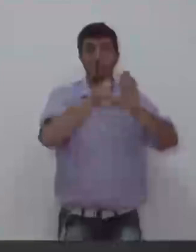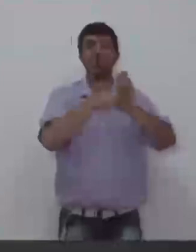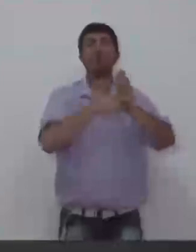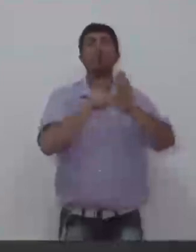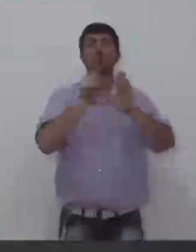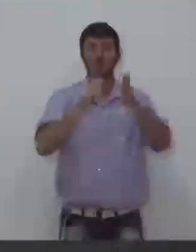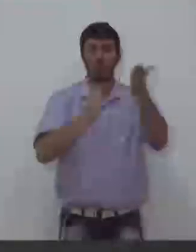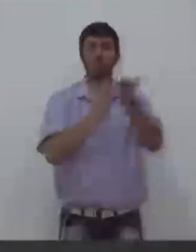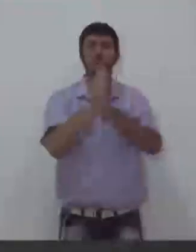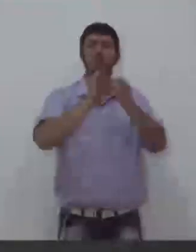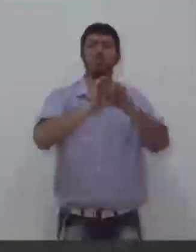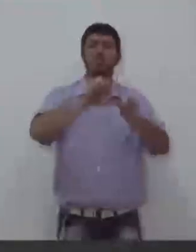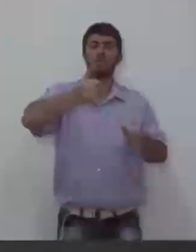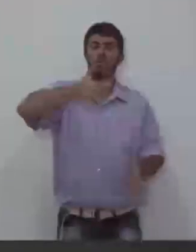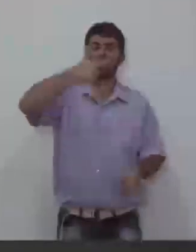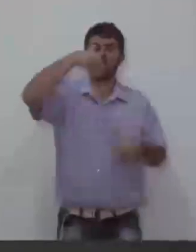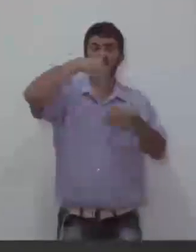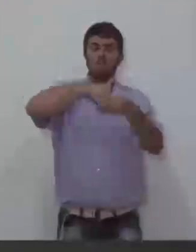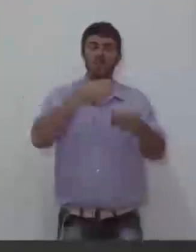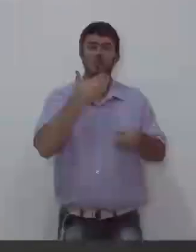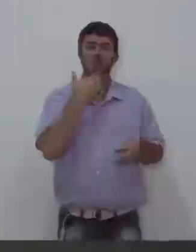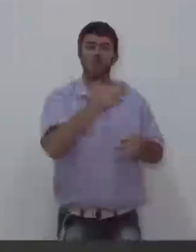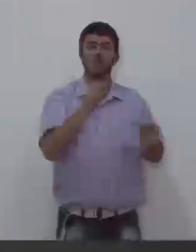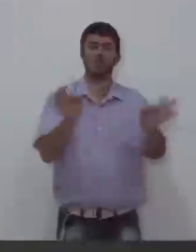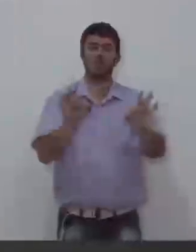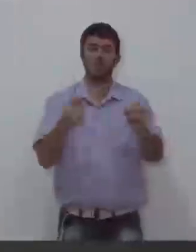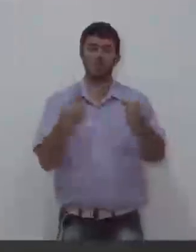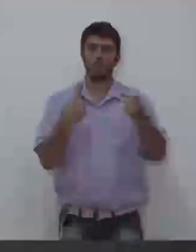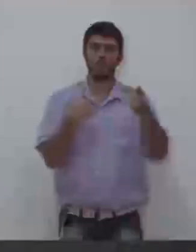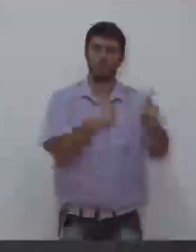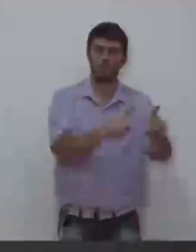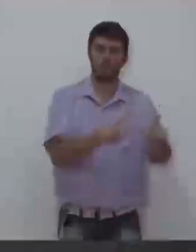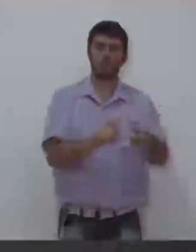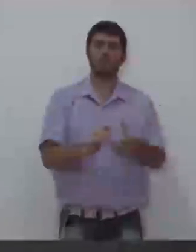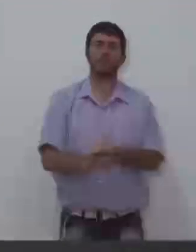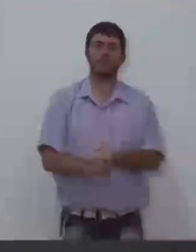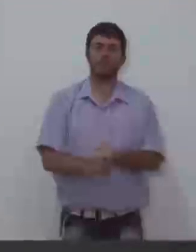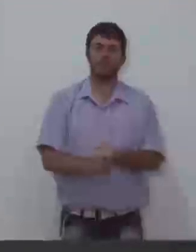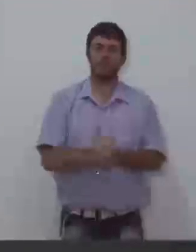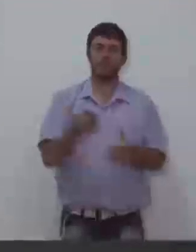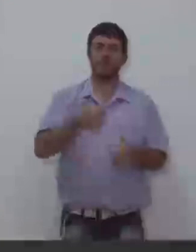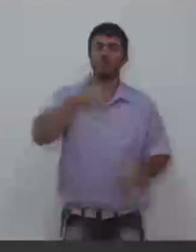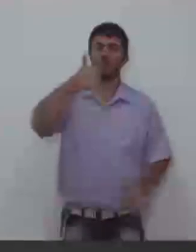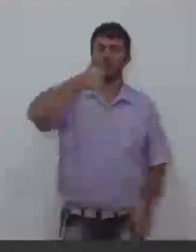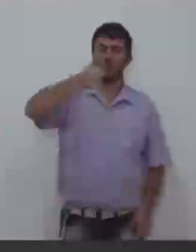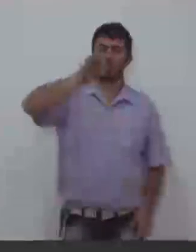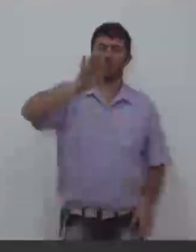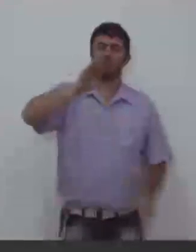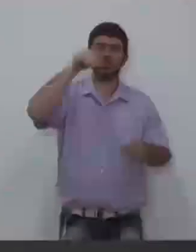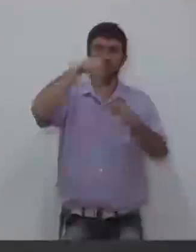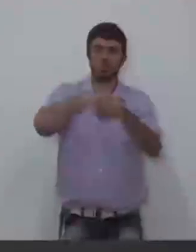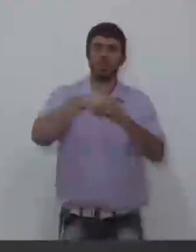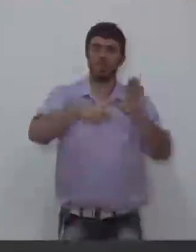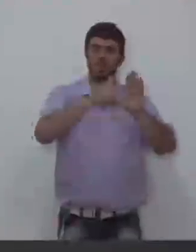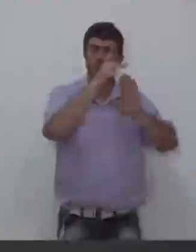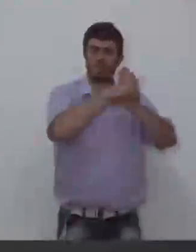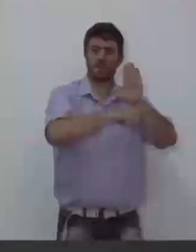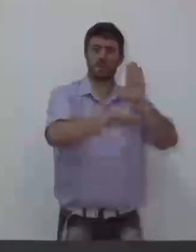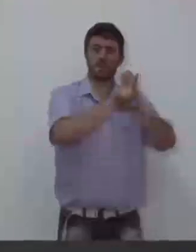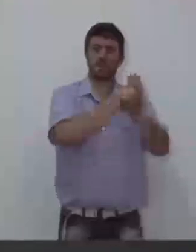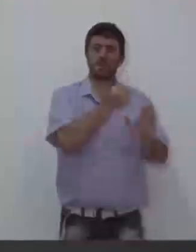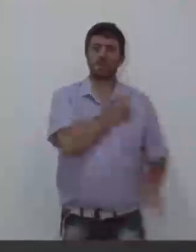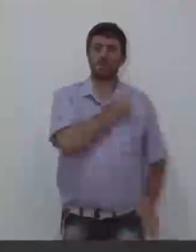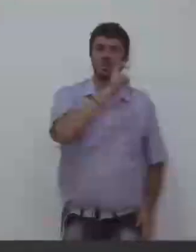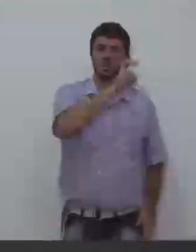contrário. Tendo recebido votação unânime favorável em primeiro turno de votação, o projeto de lei nº 55 de